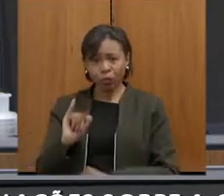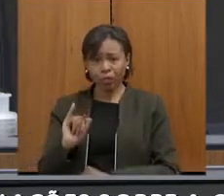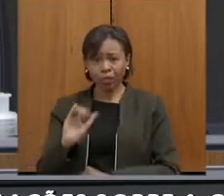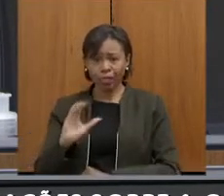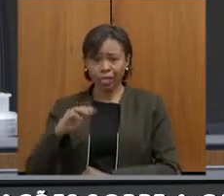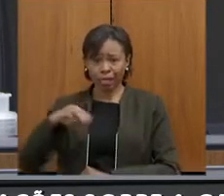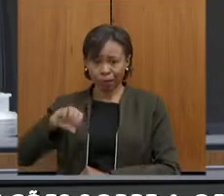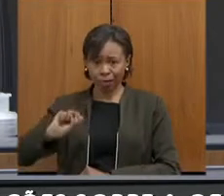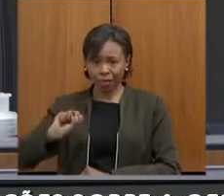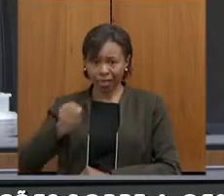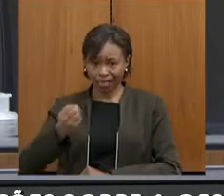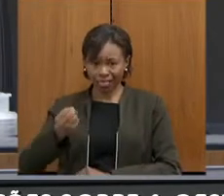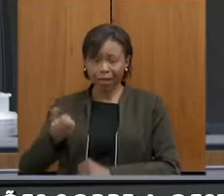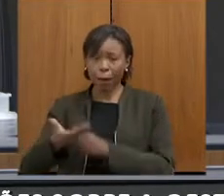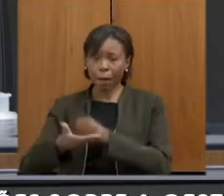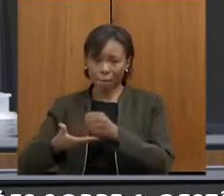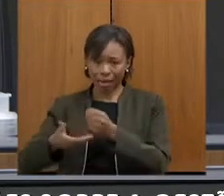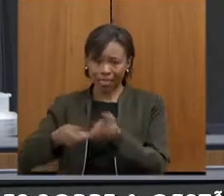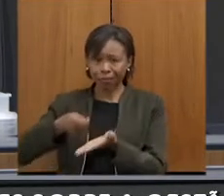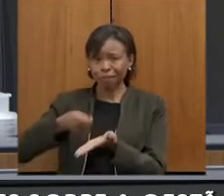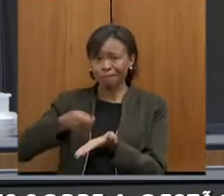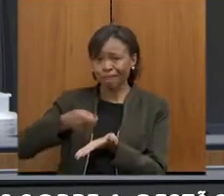legislação federal.